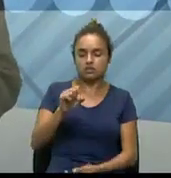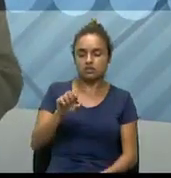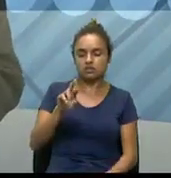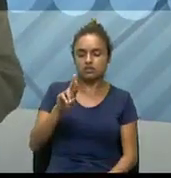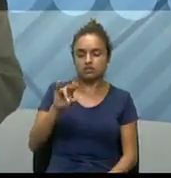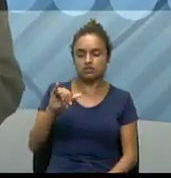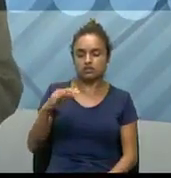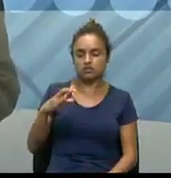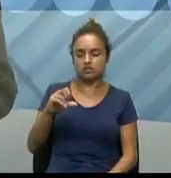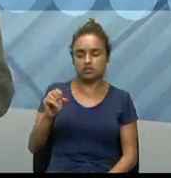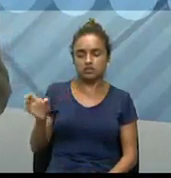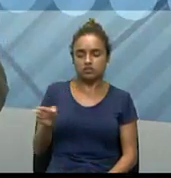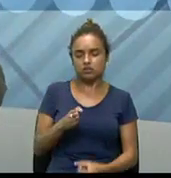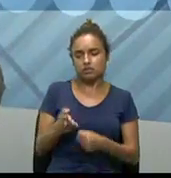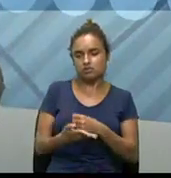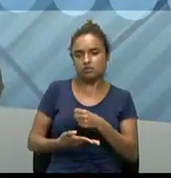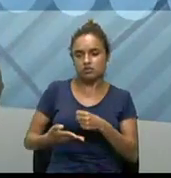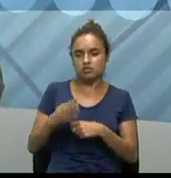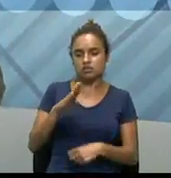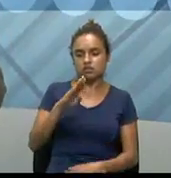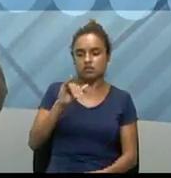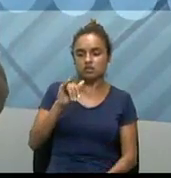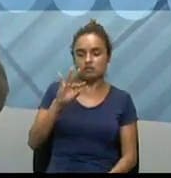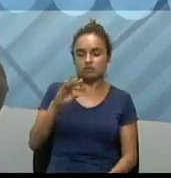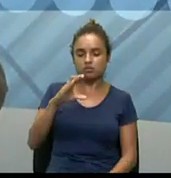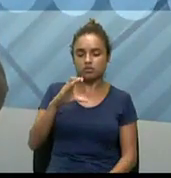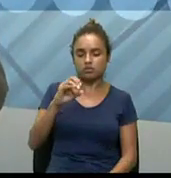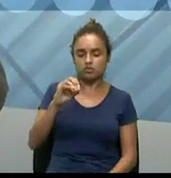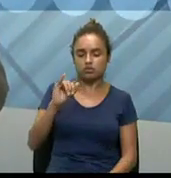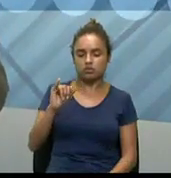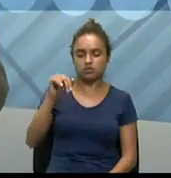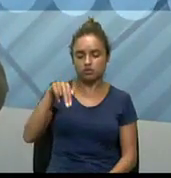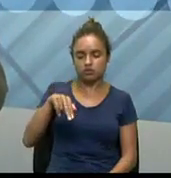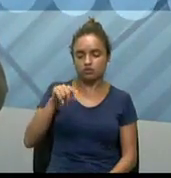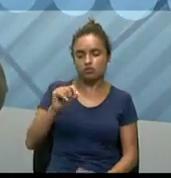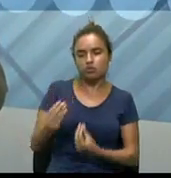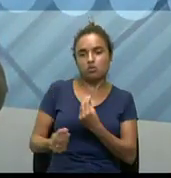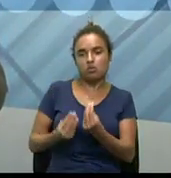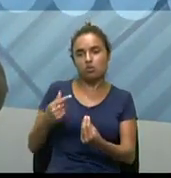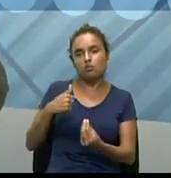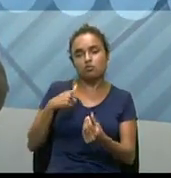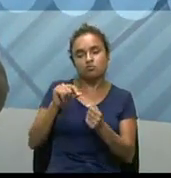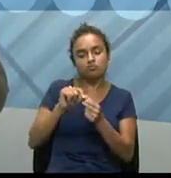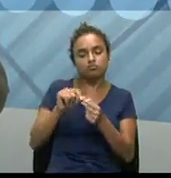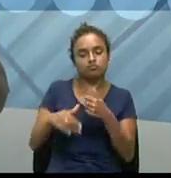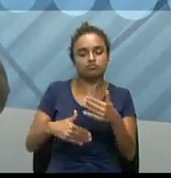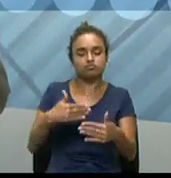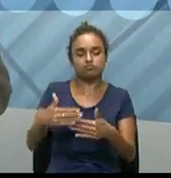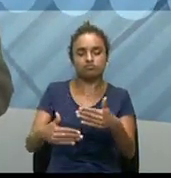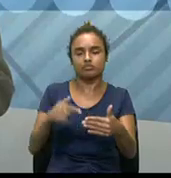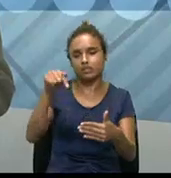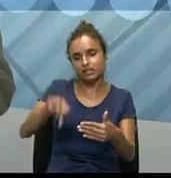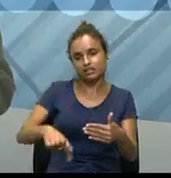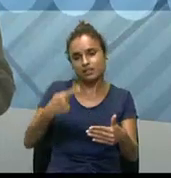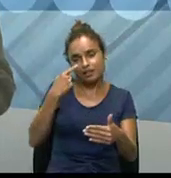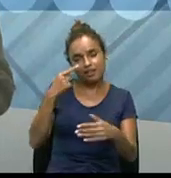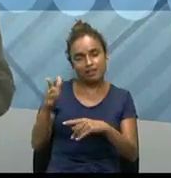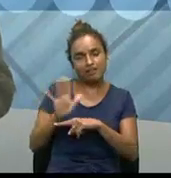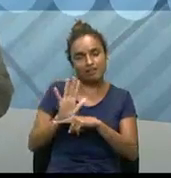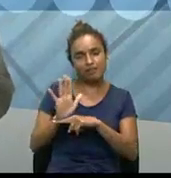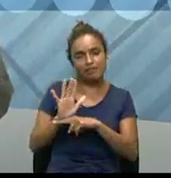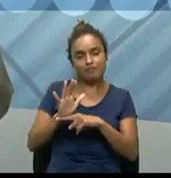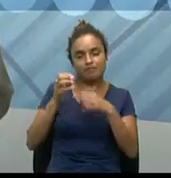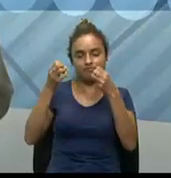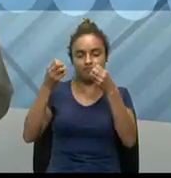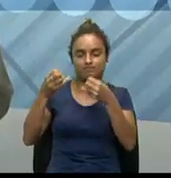como que eu posso proceder? Então, é sobre isso que nós vamos falar e aí eu trago um vídeo para falar